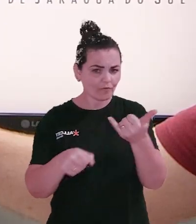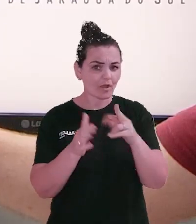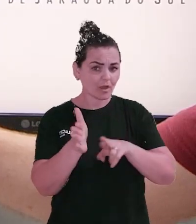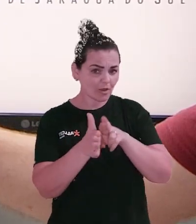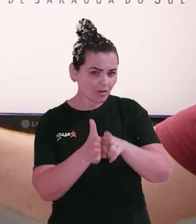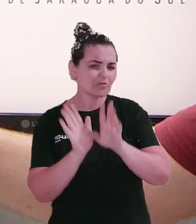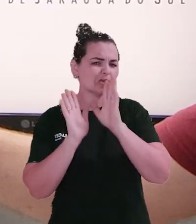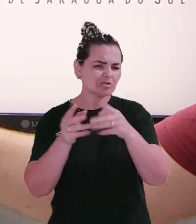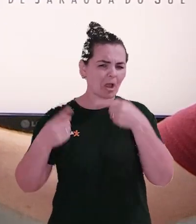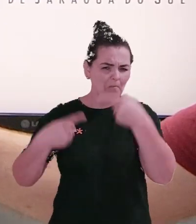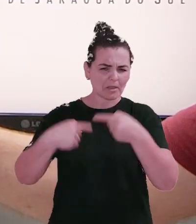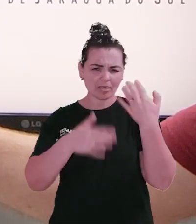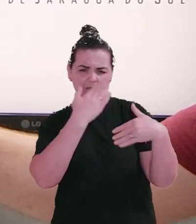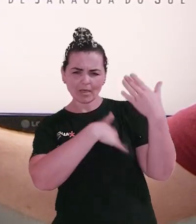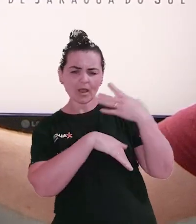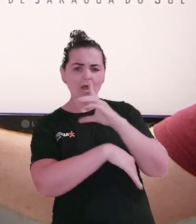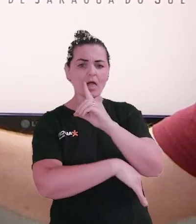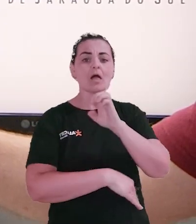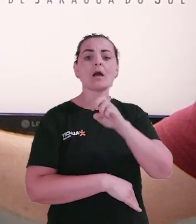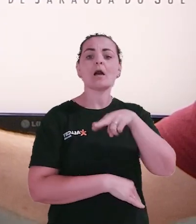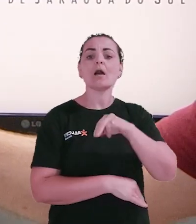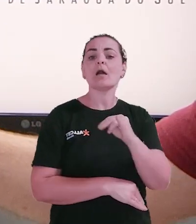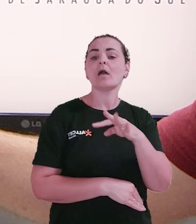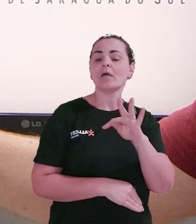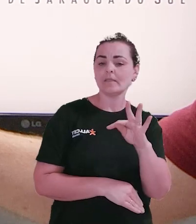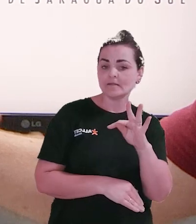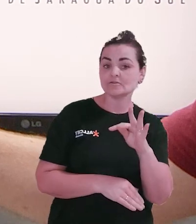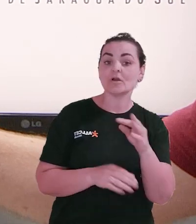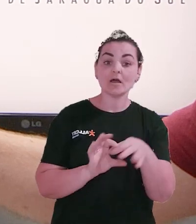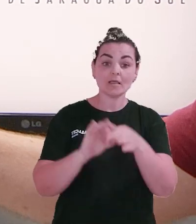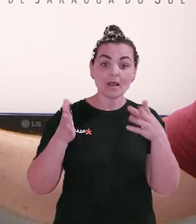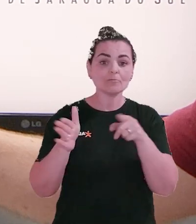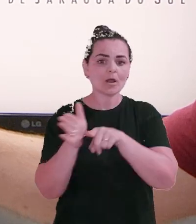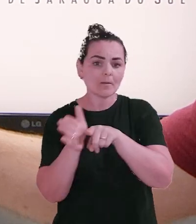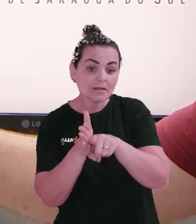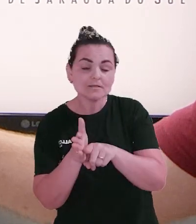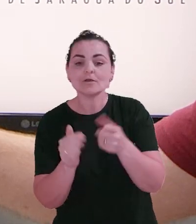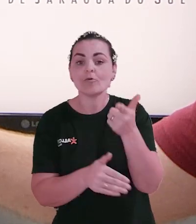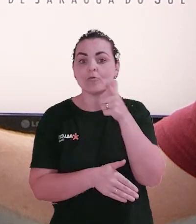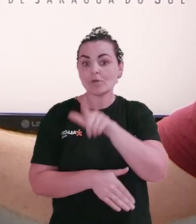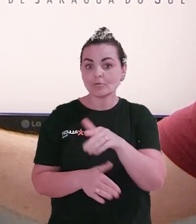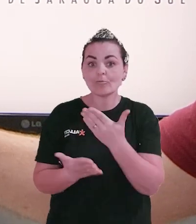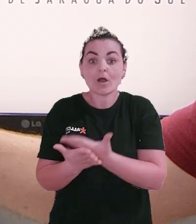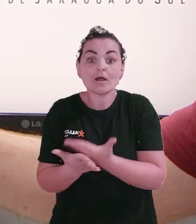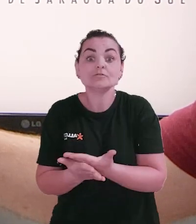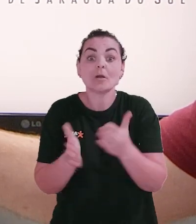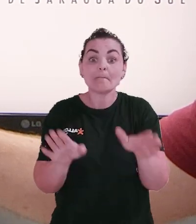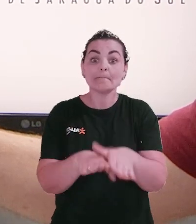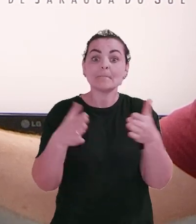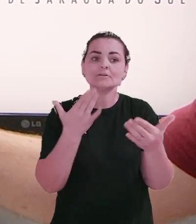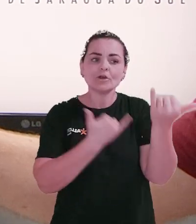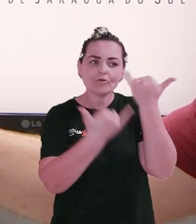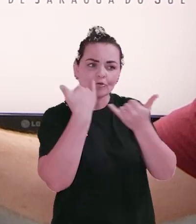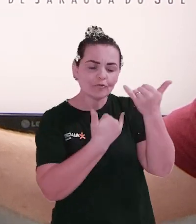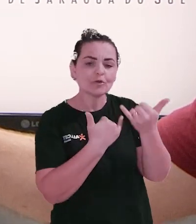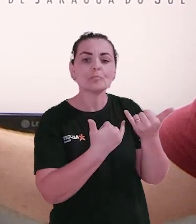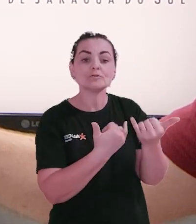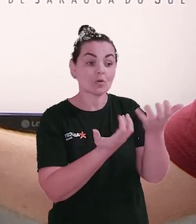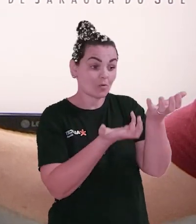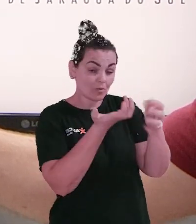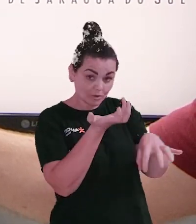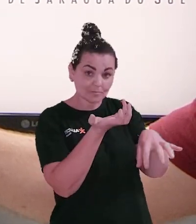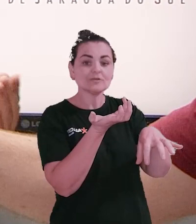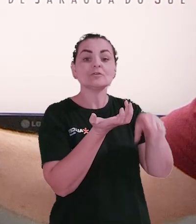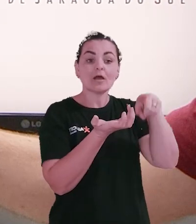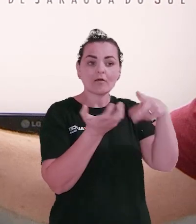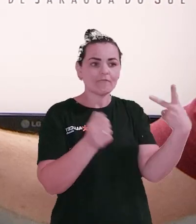contorno ferroviário há muitos anos é debatido em Jaraguá do Sul. O DENIT tinha liberado recursos para novos estudos do contorno ferroviário esse ano. Mas a